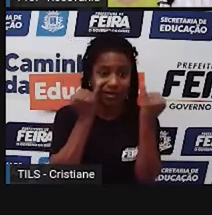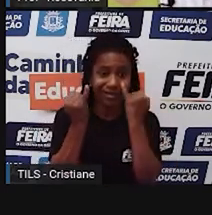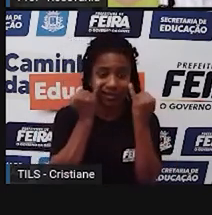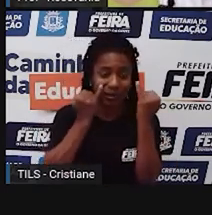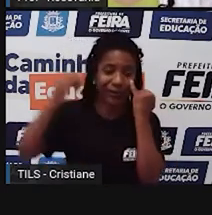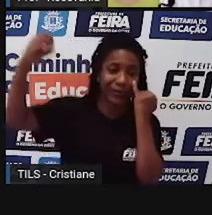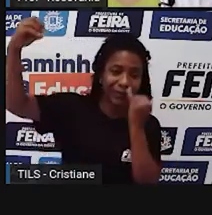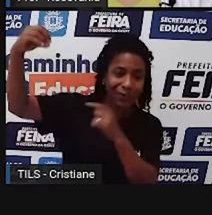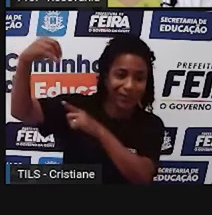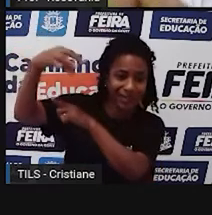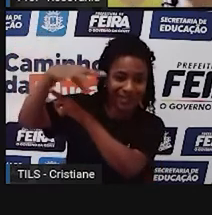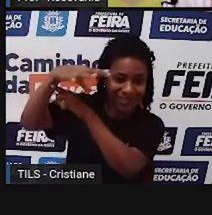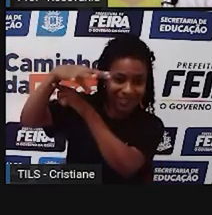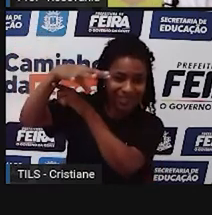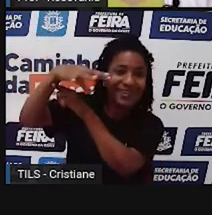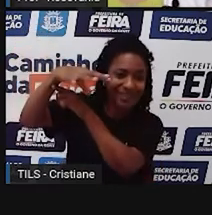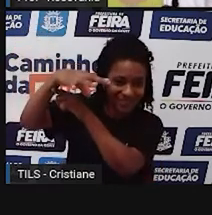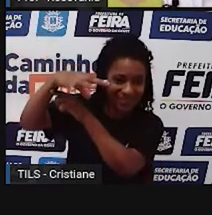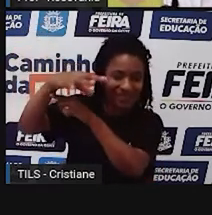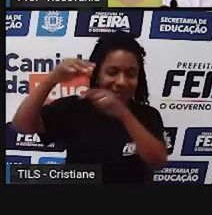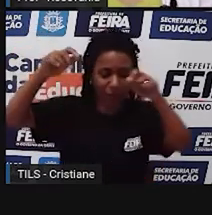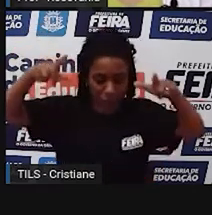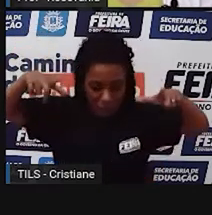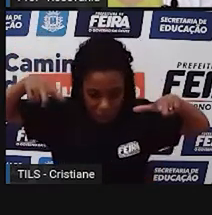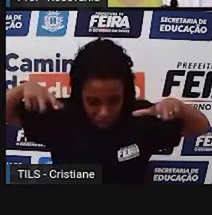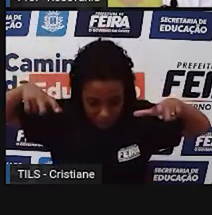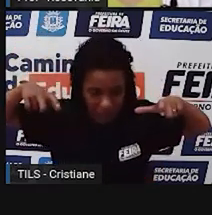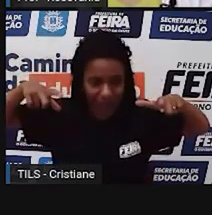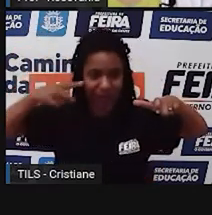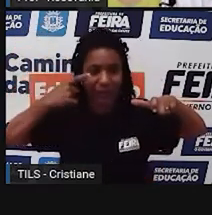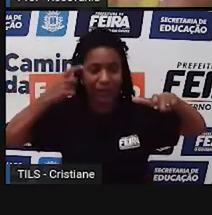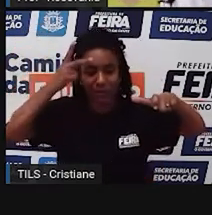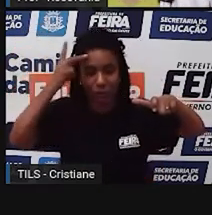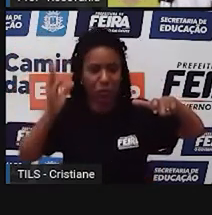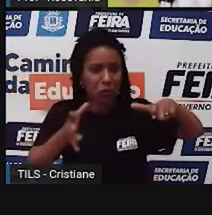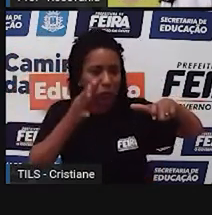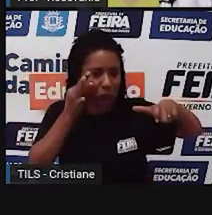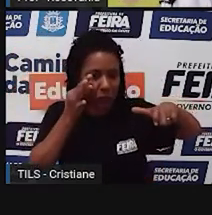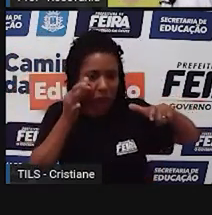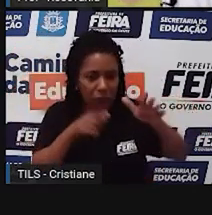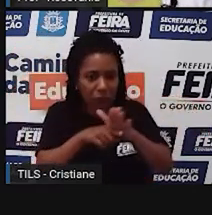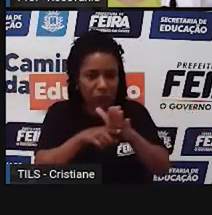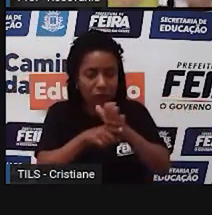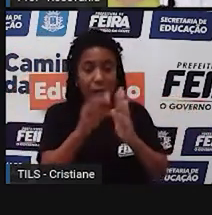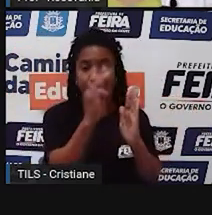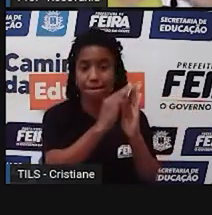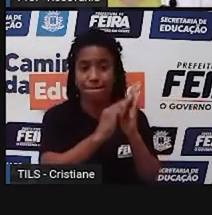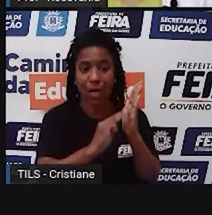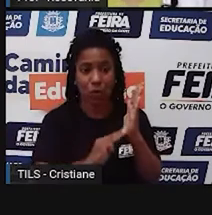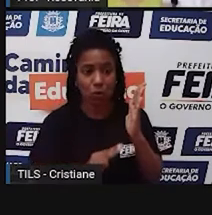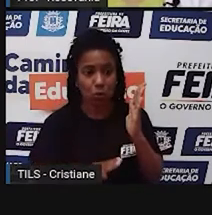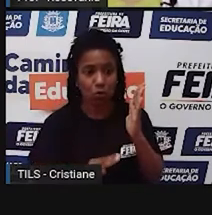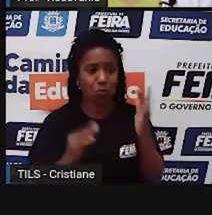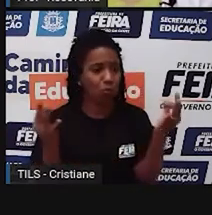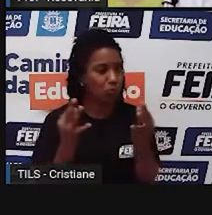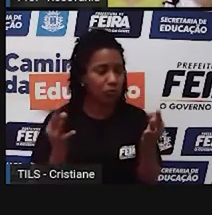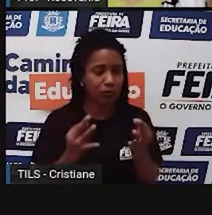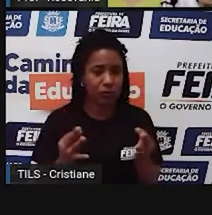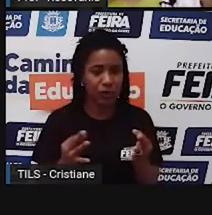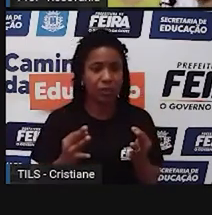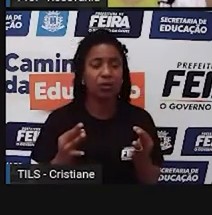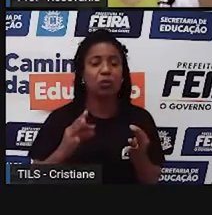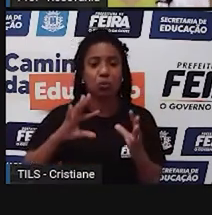as pessoas que analisam através de um determinado método, esse suco de informações aí, embora dizer,